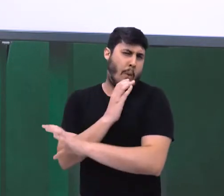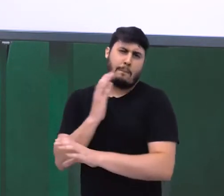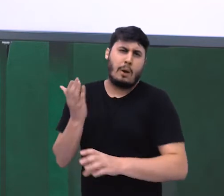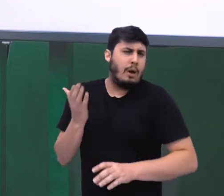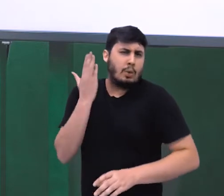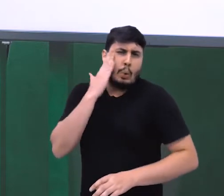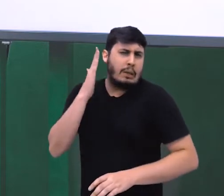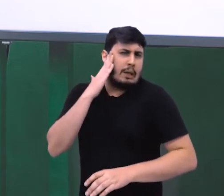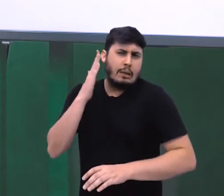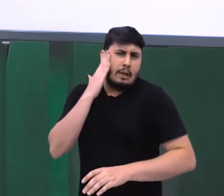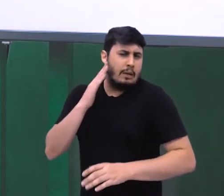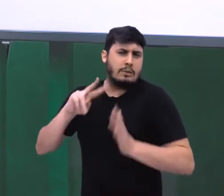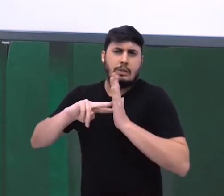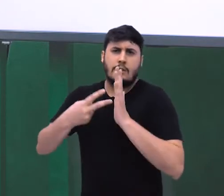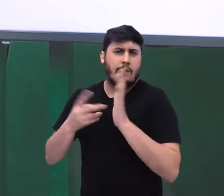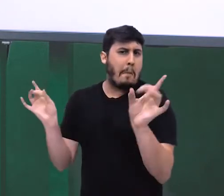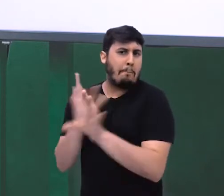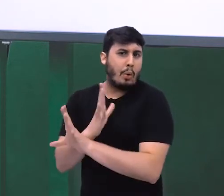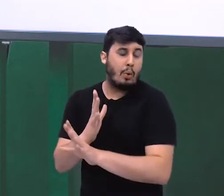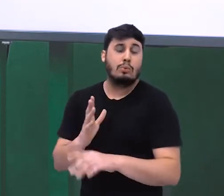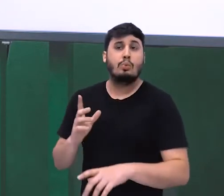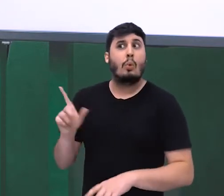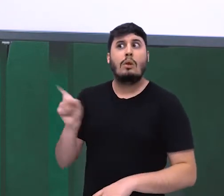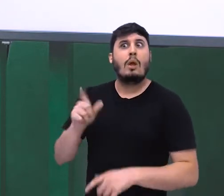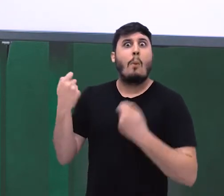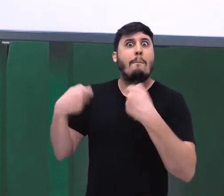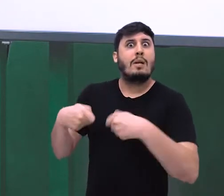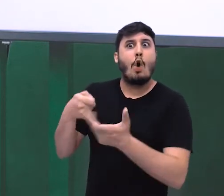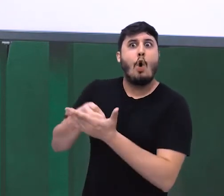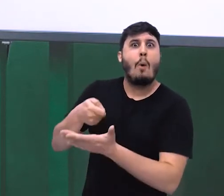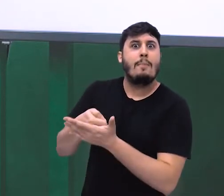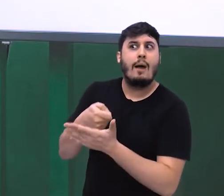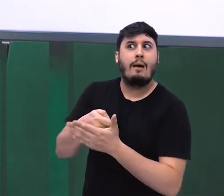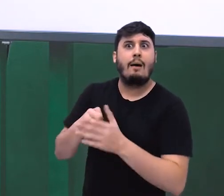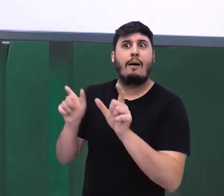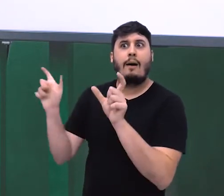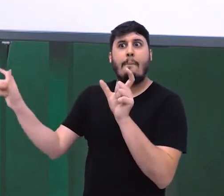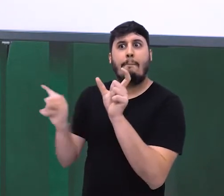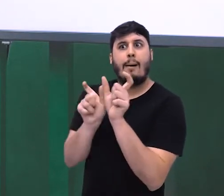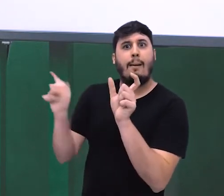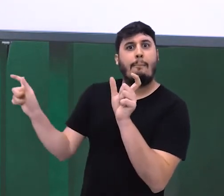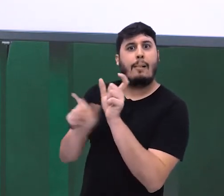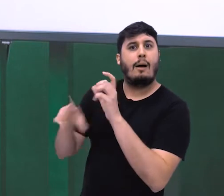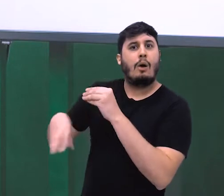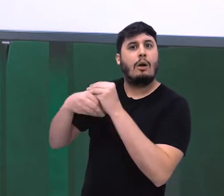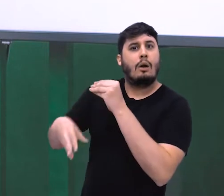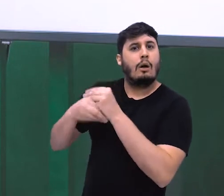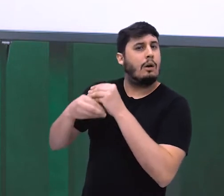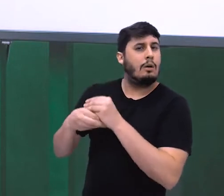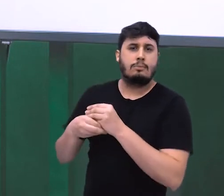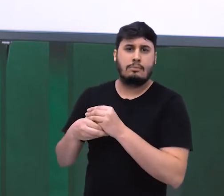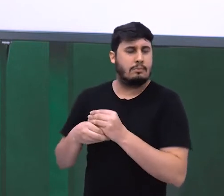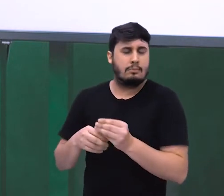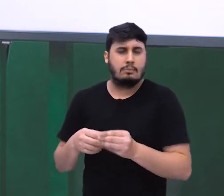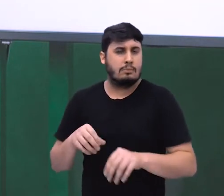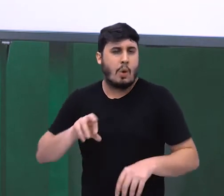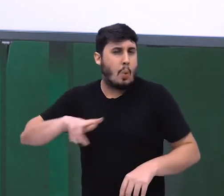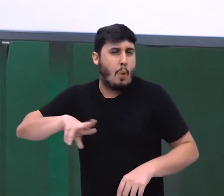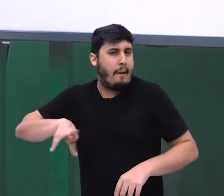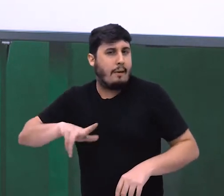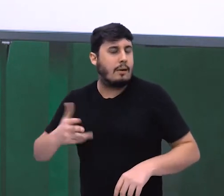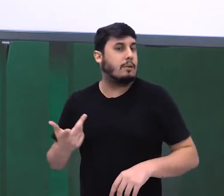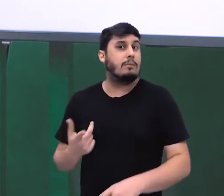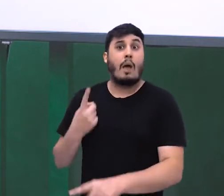predicado. Então, ela é independente sintaticamente. E ela também é independente da outra semanticamente.